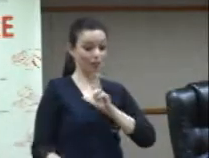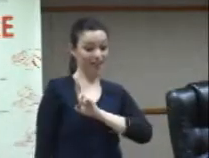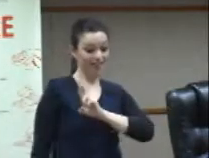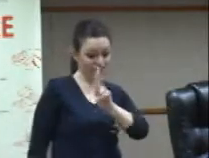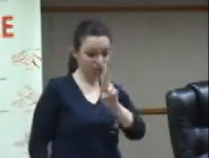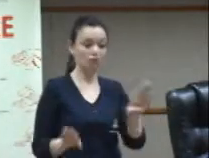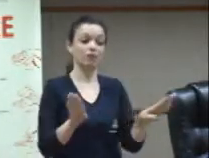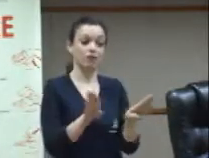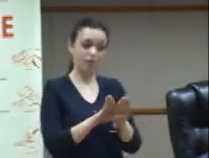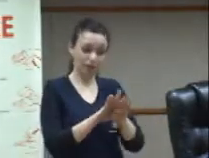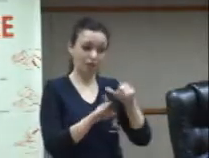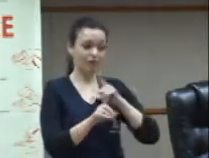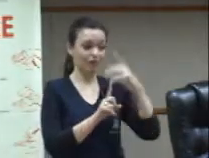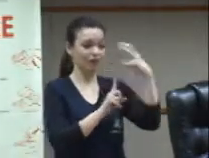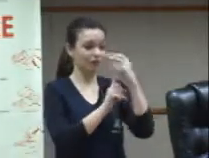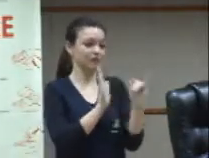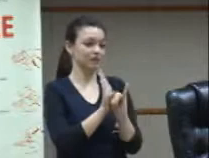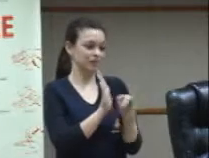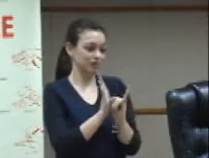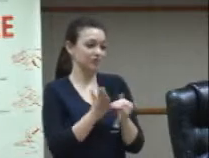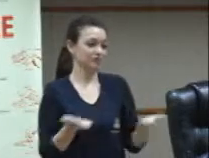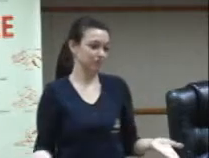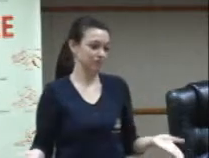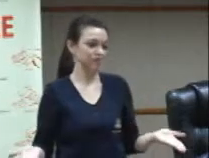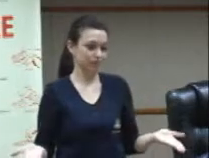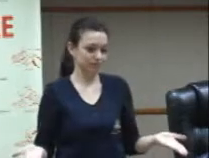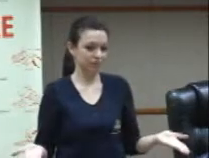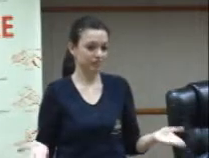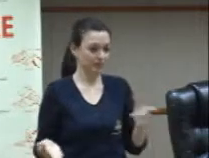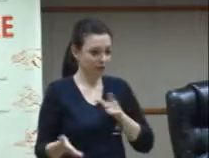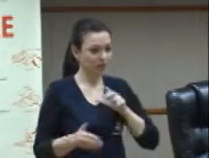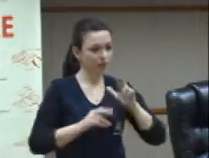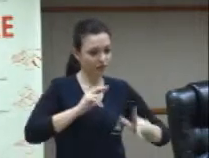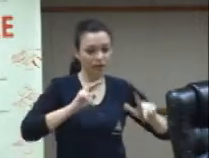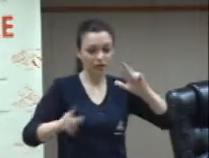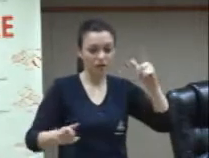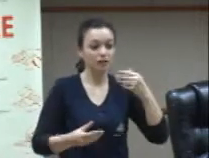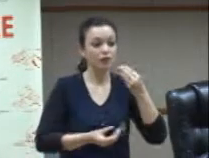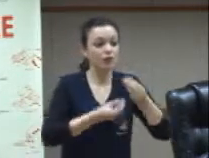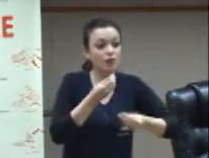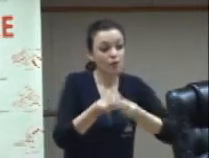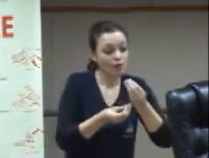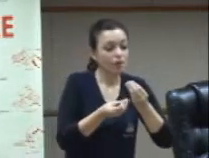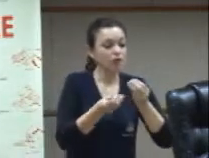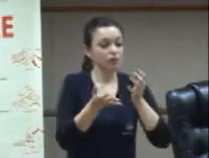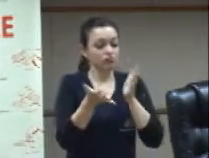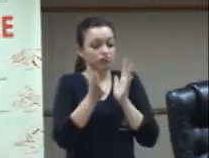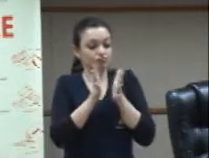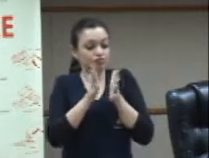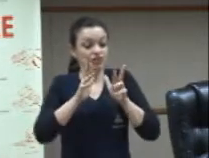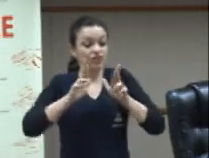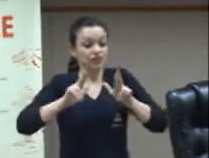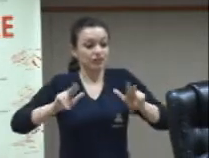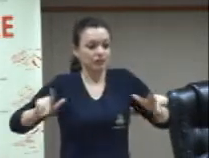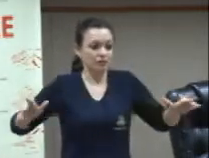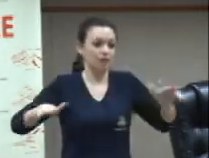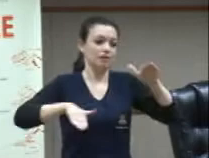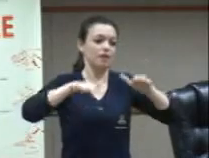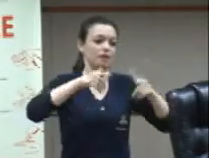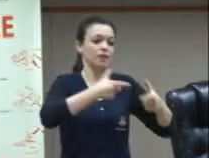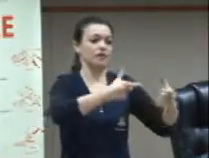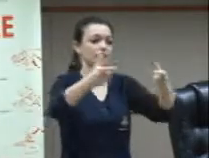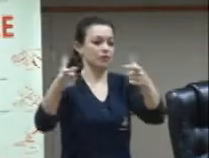estéticos ou de gênero e entre outros que trazem línguas e sinais diferenciadas que precisam ser